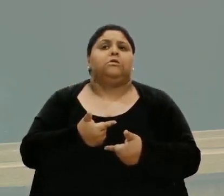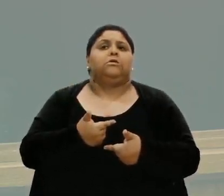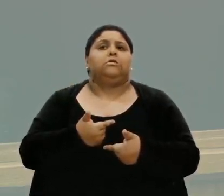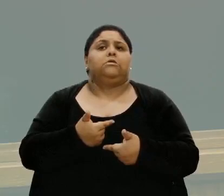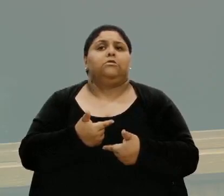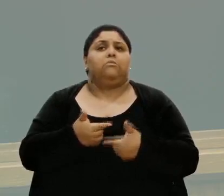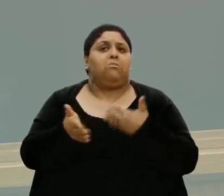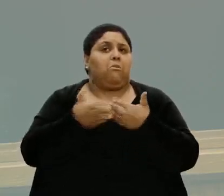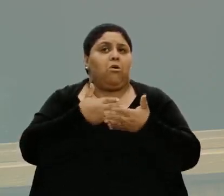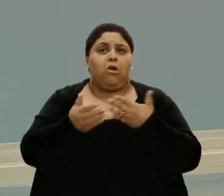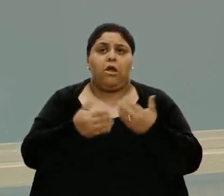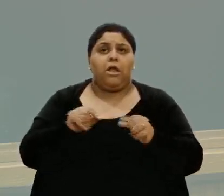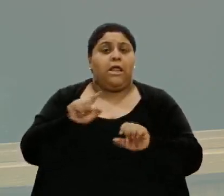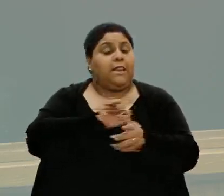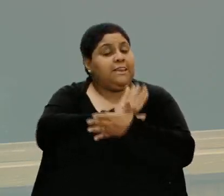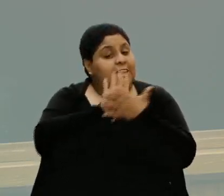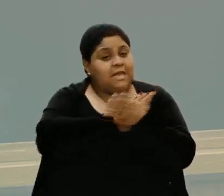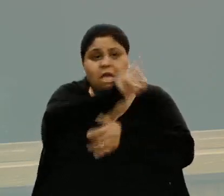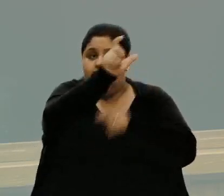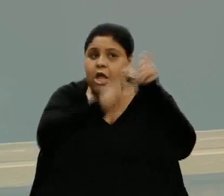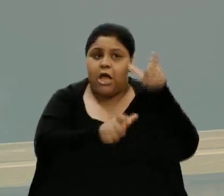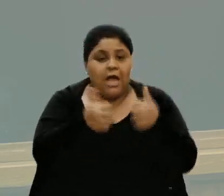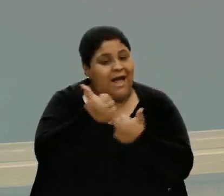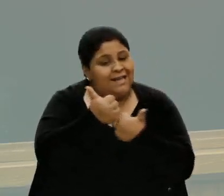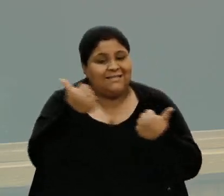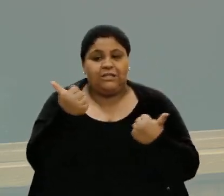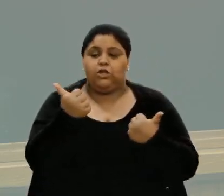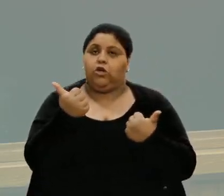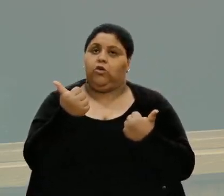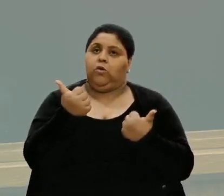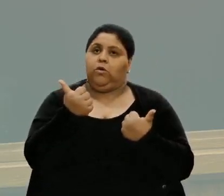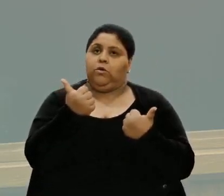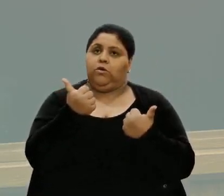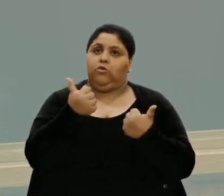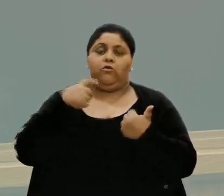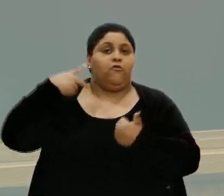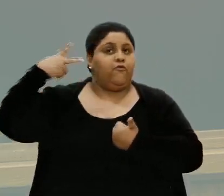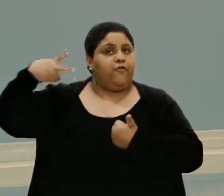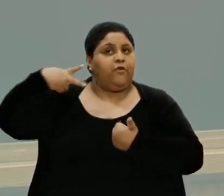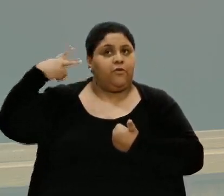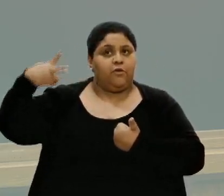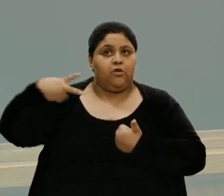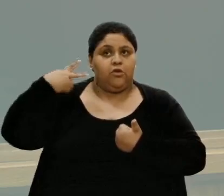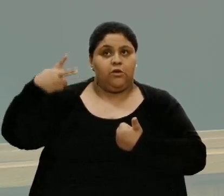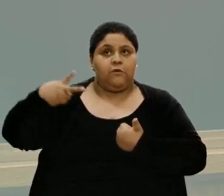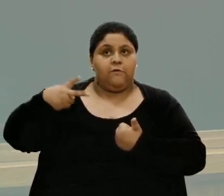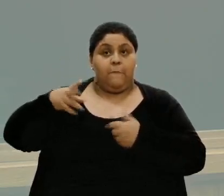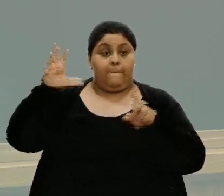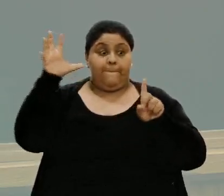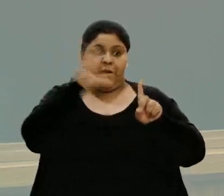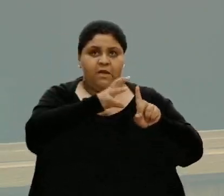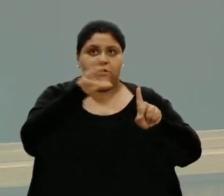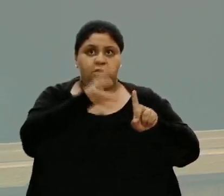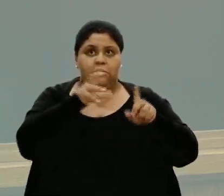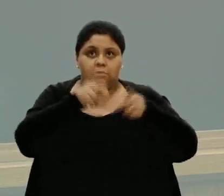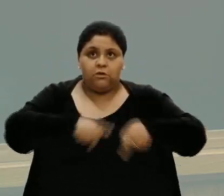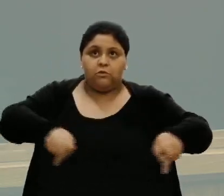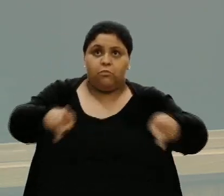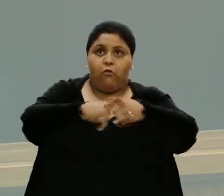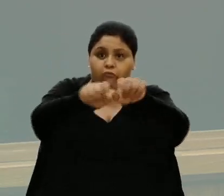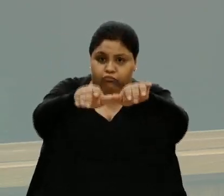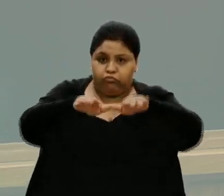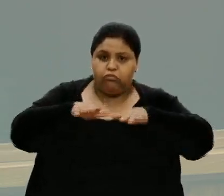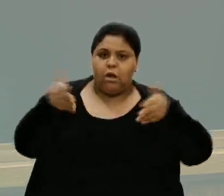ou seja, o que for. Então, ninguém, nem assessor, nem vereador vai me pressionar e nem o povo cheio aqui.